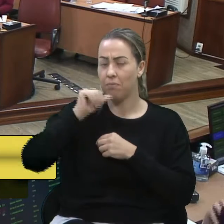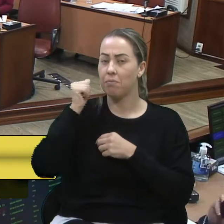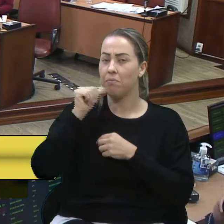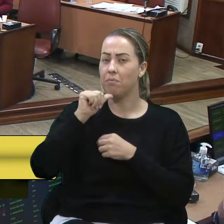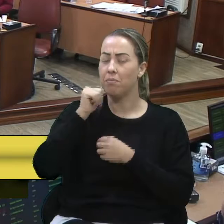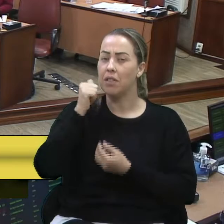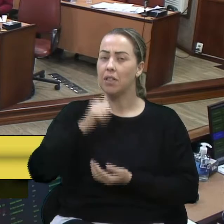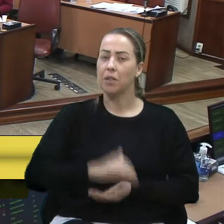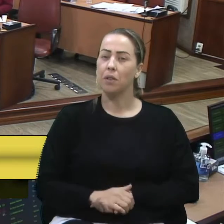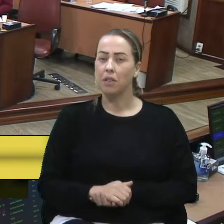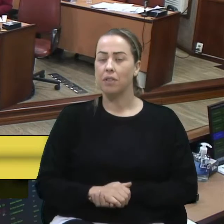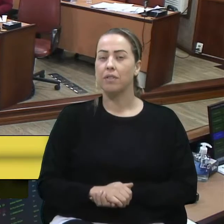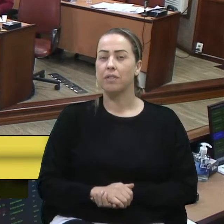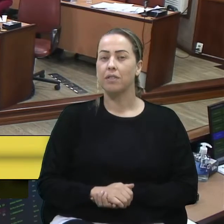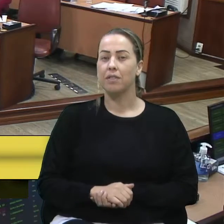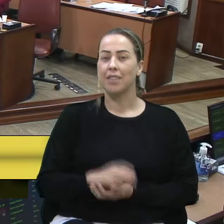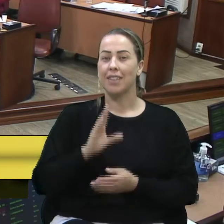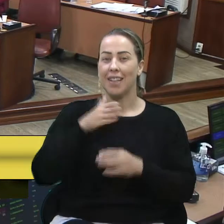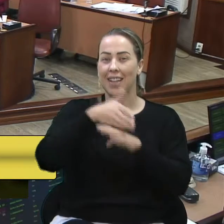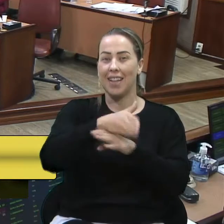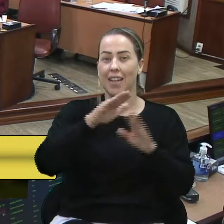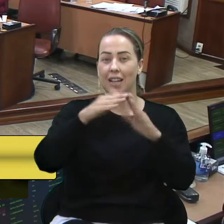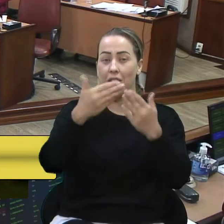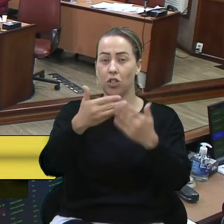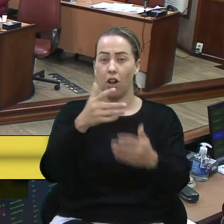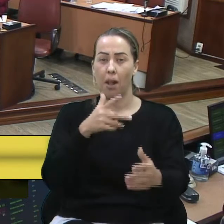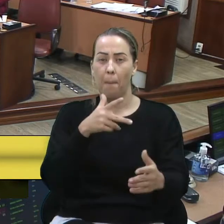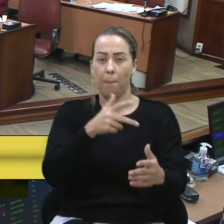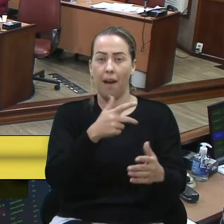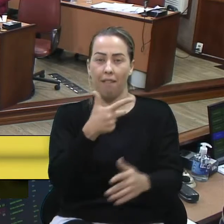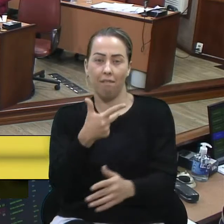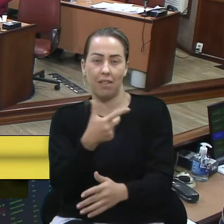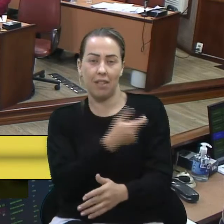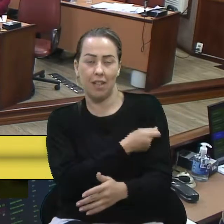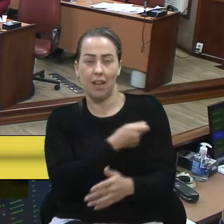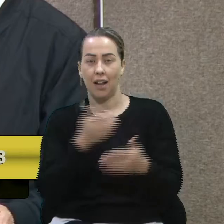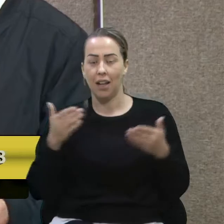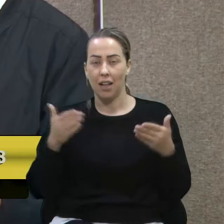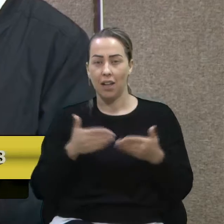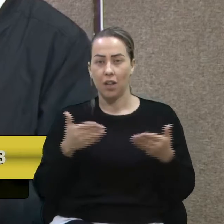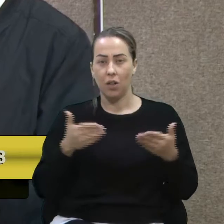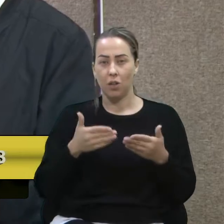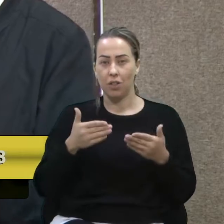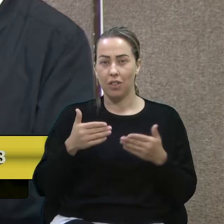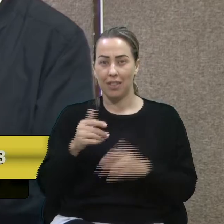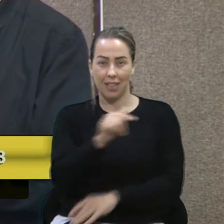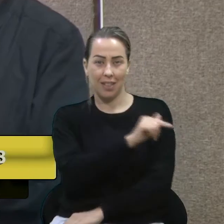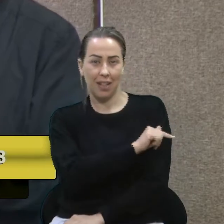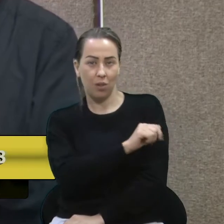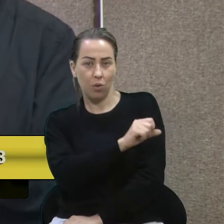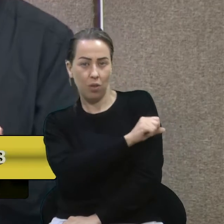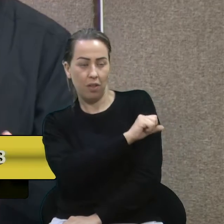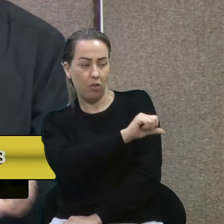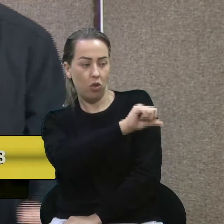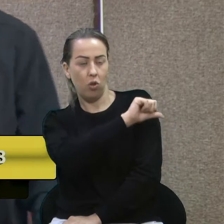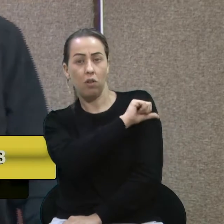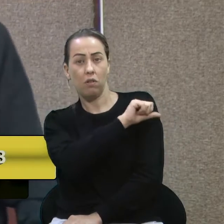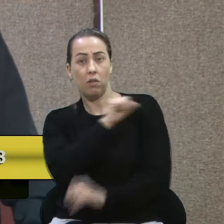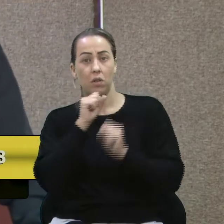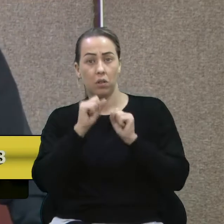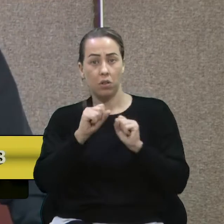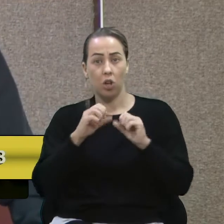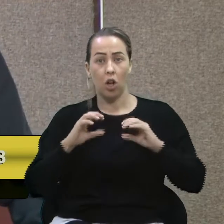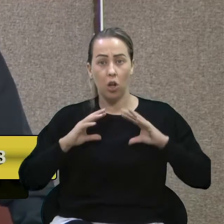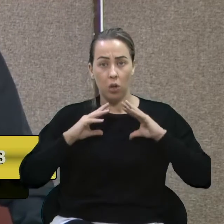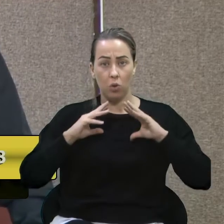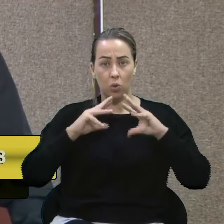a gente ia nas escolas vacinar, e hoje, acho que o sexto, sétimo, oitavo ou nono ano poderiam ser